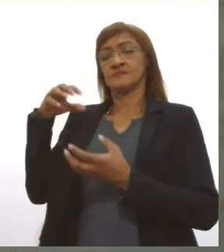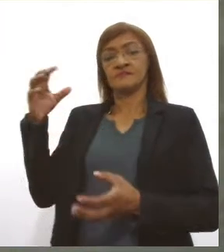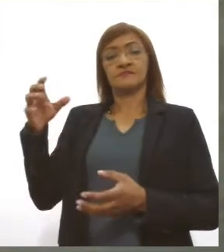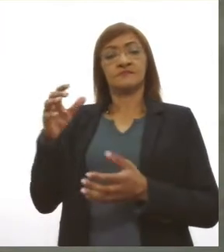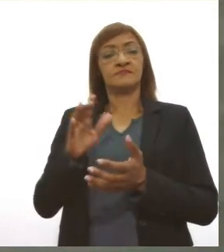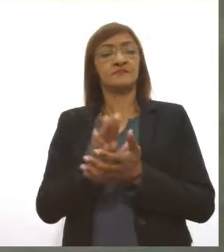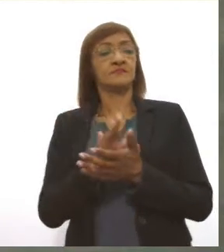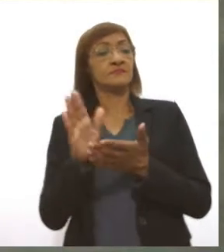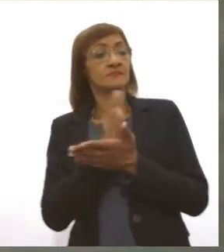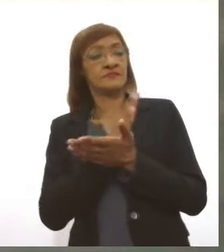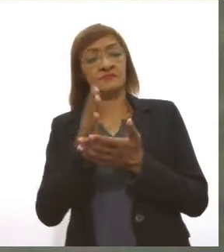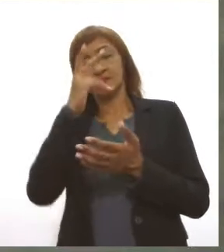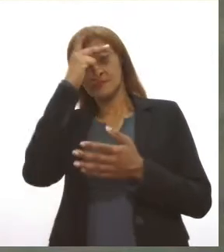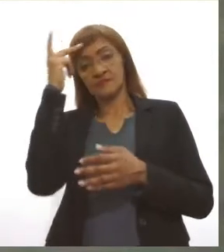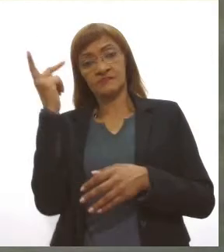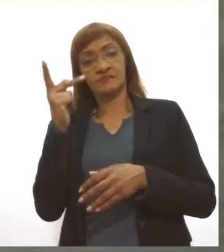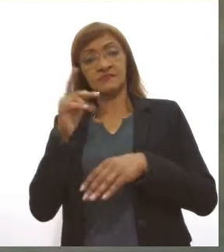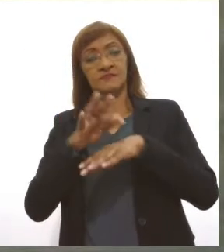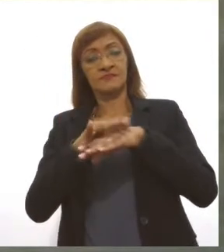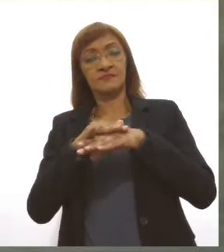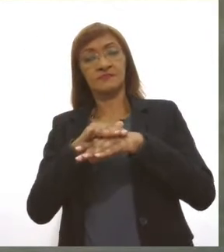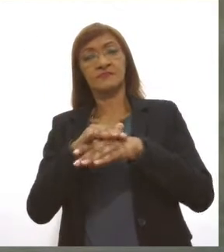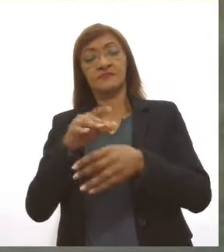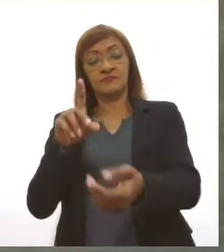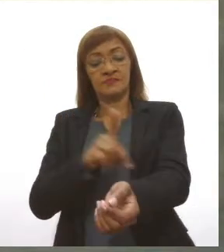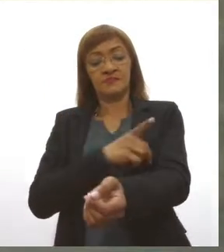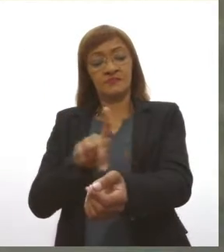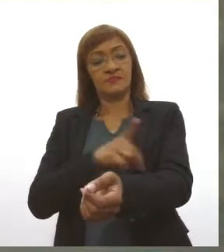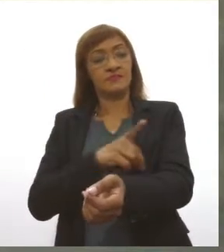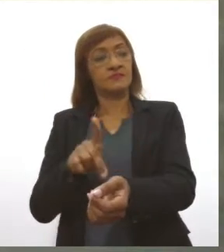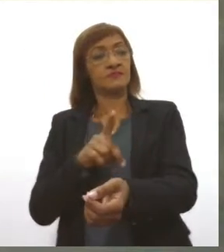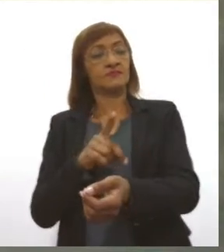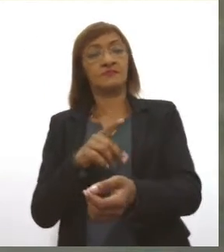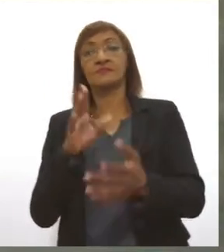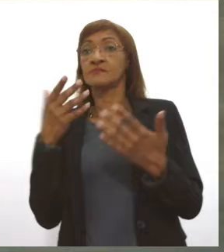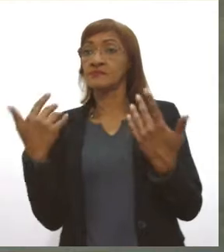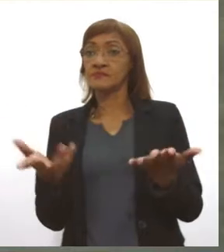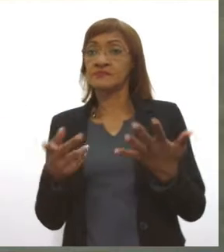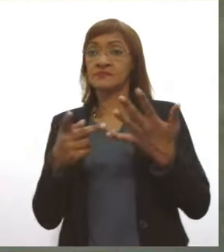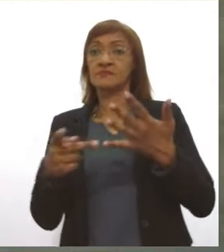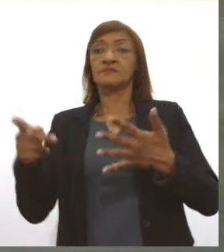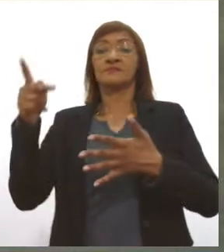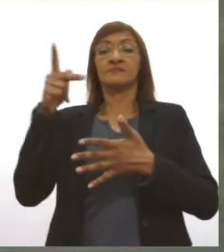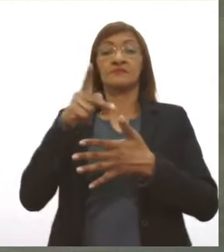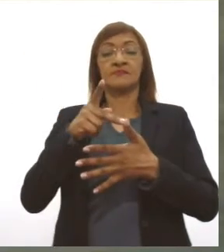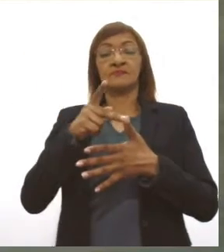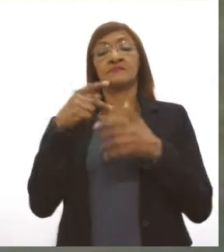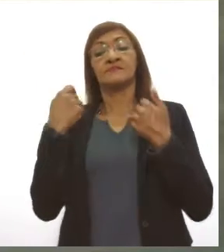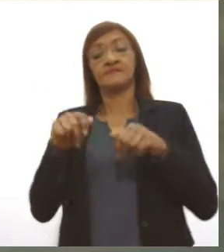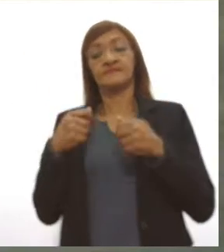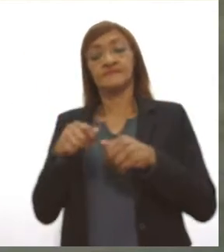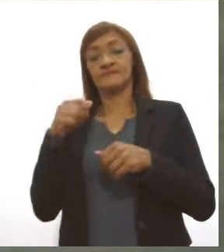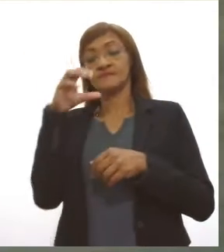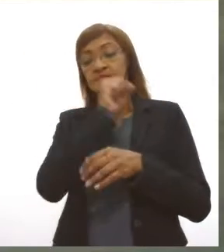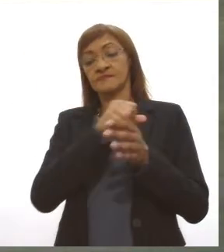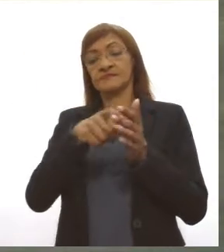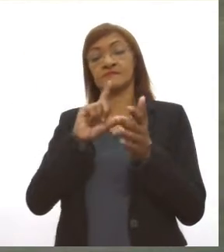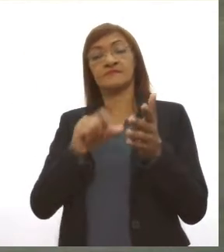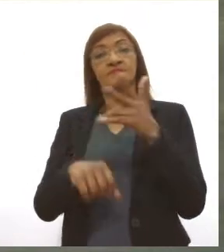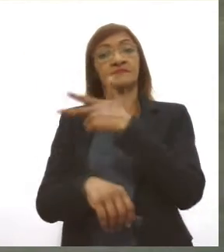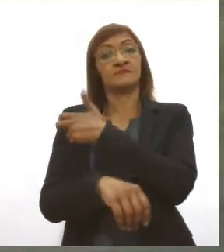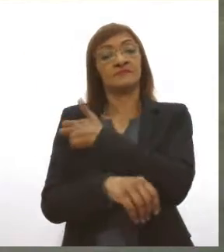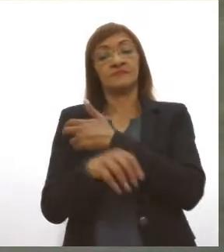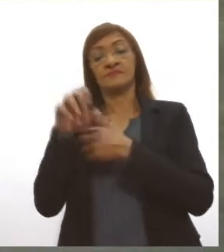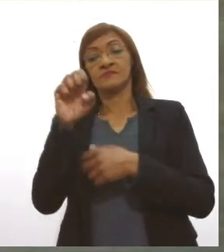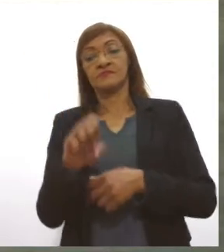com diabetes, doenças crônicas, estão na fila de prioridade, seguido também da população. Vale lembrar que na Europa e em